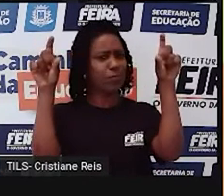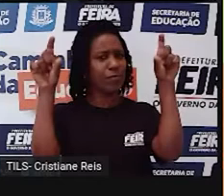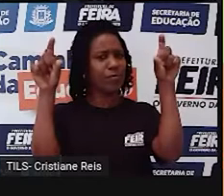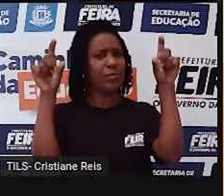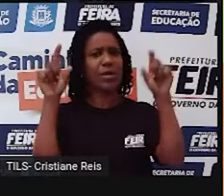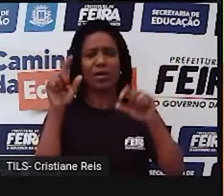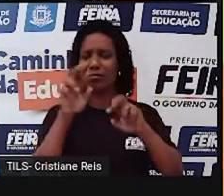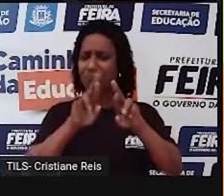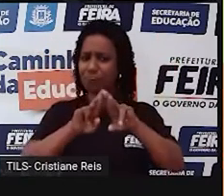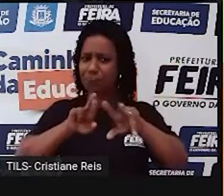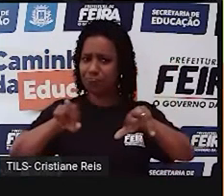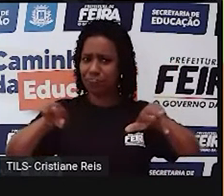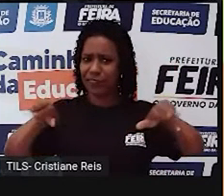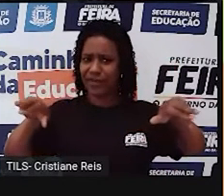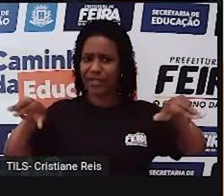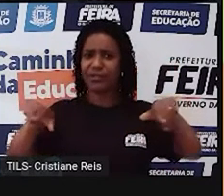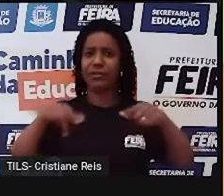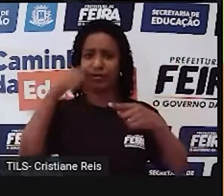vezes no texto. Olha aqui,